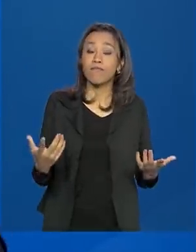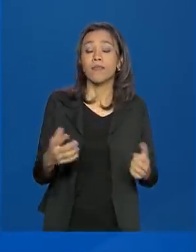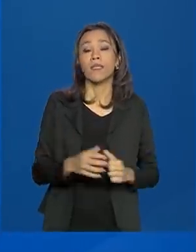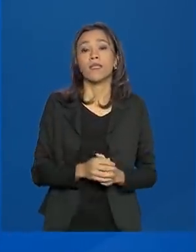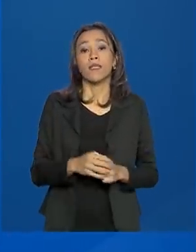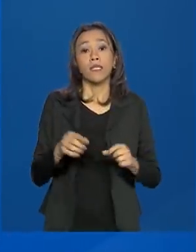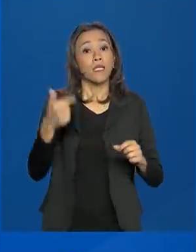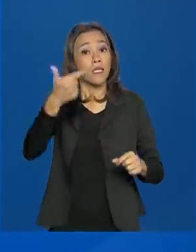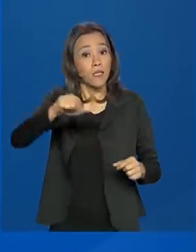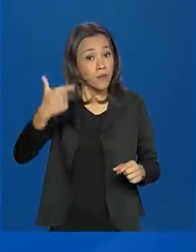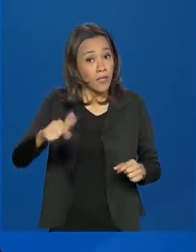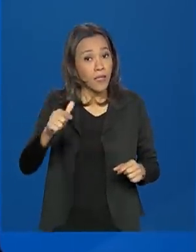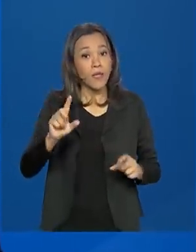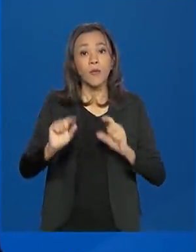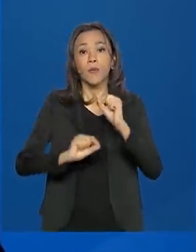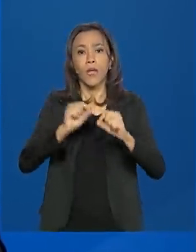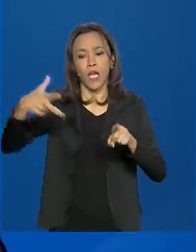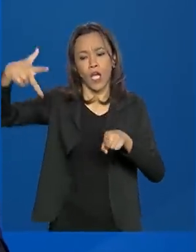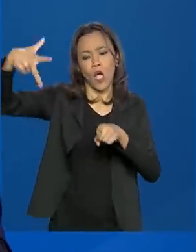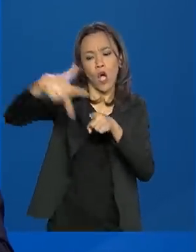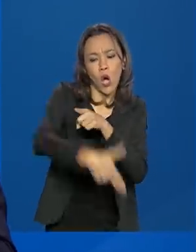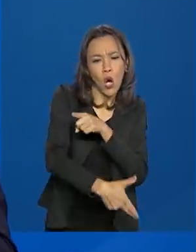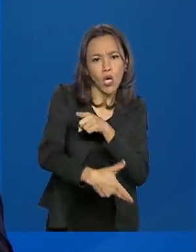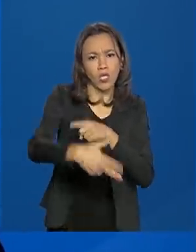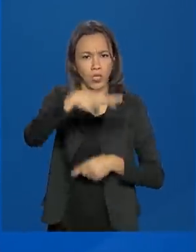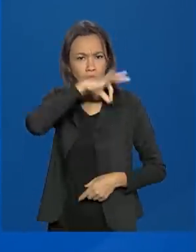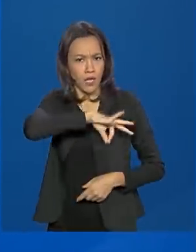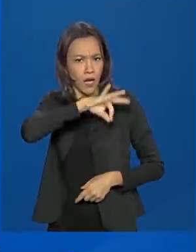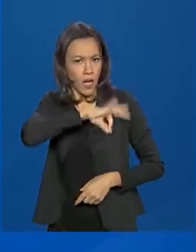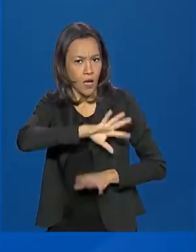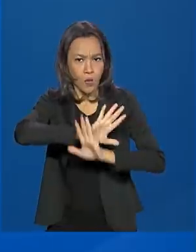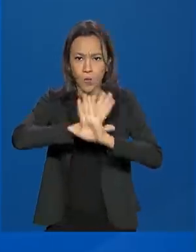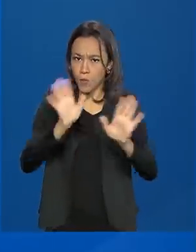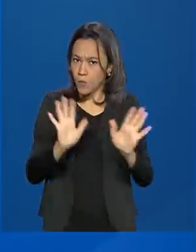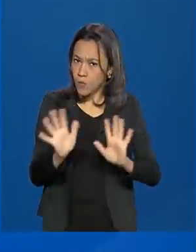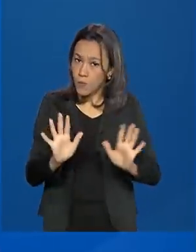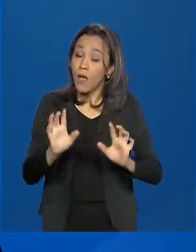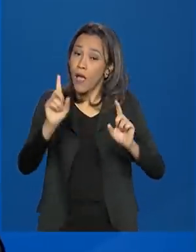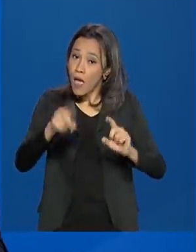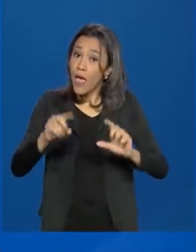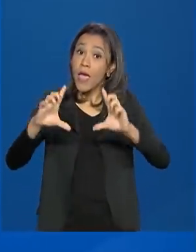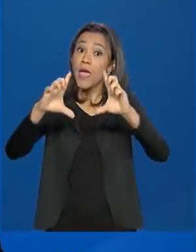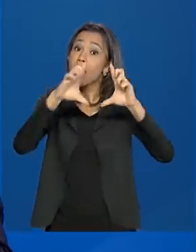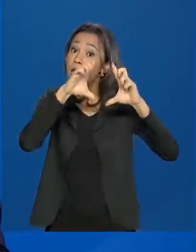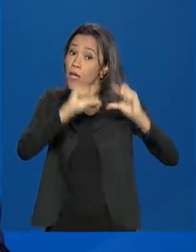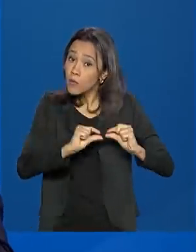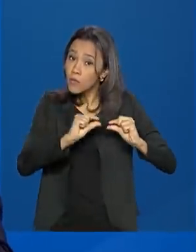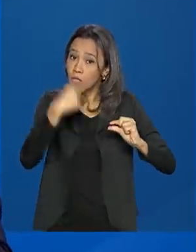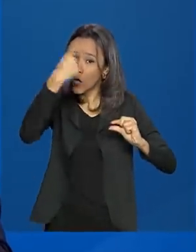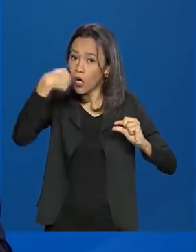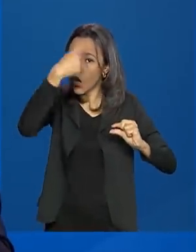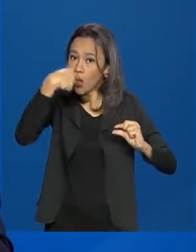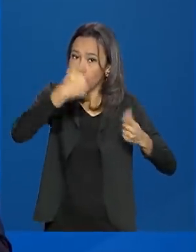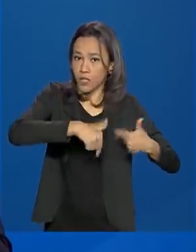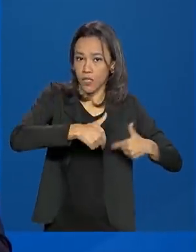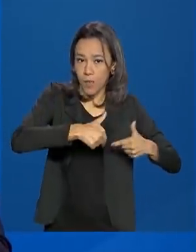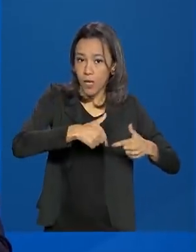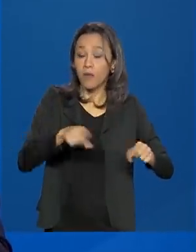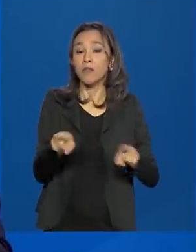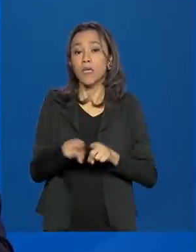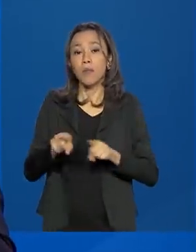mínimo, não existe corte de salário, o que existe sim é uma redução de jornada com uma redução